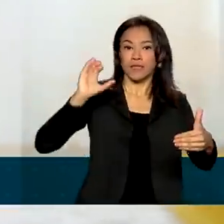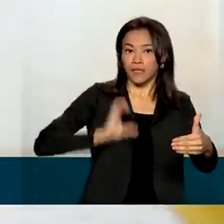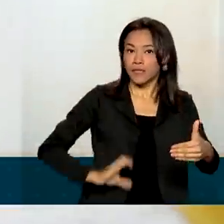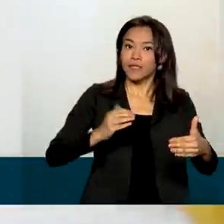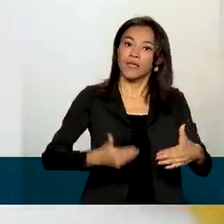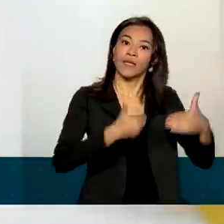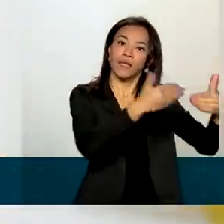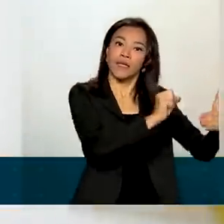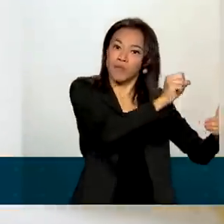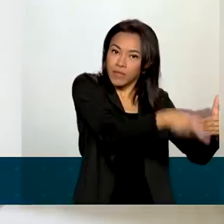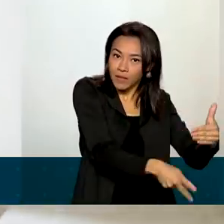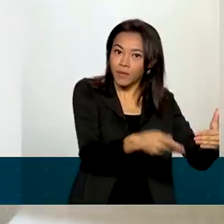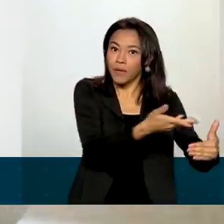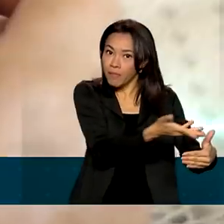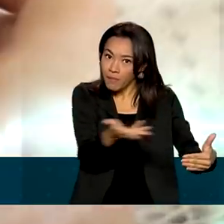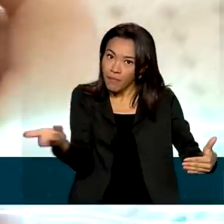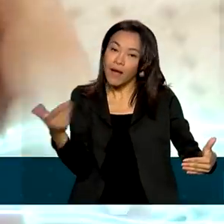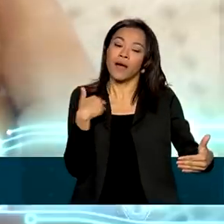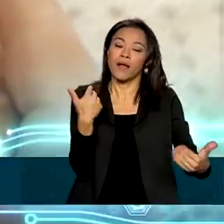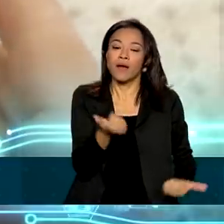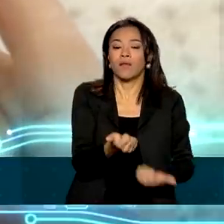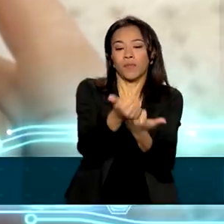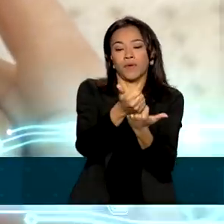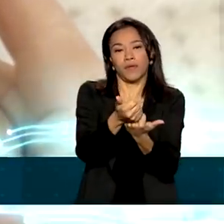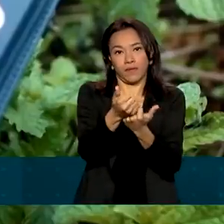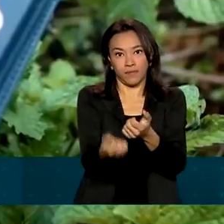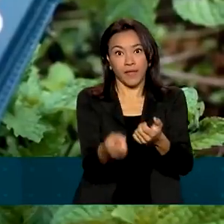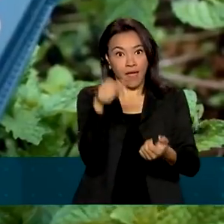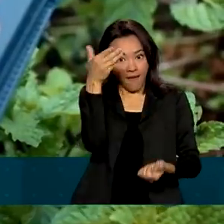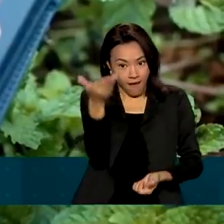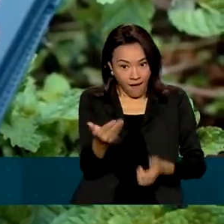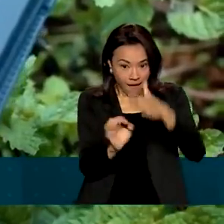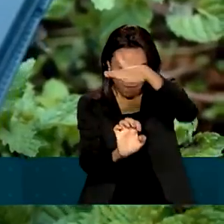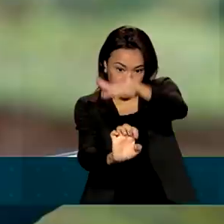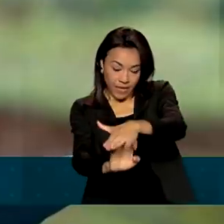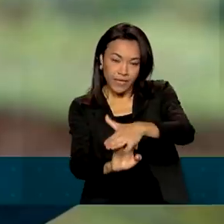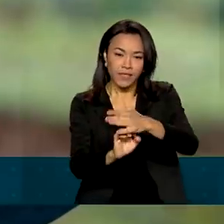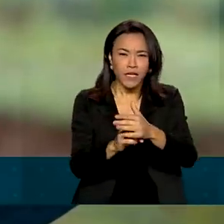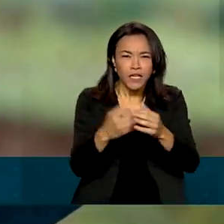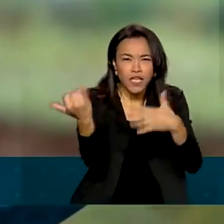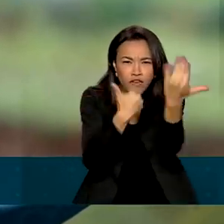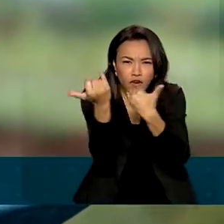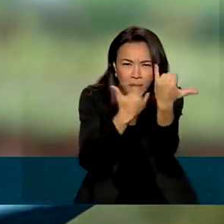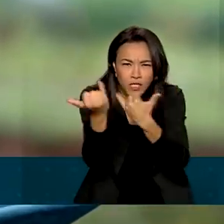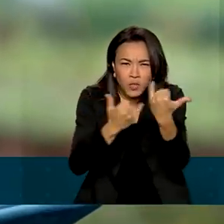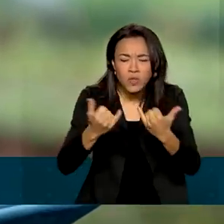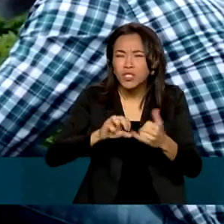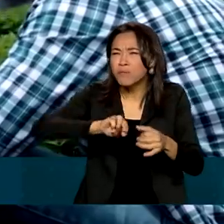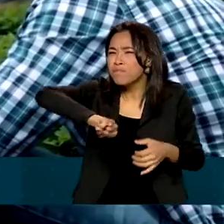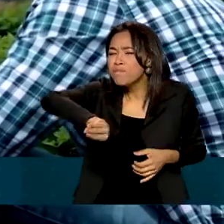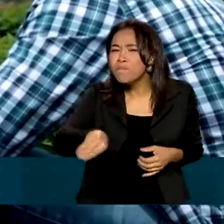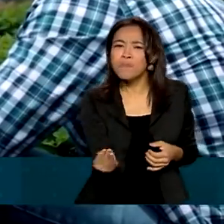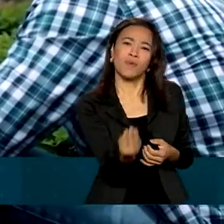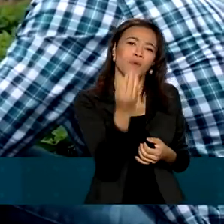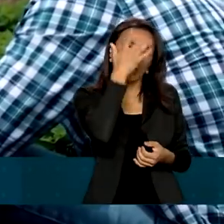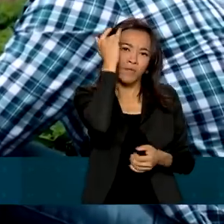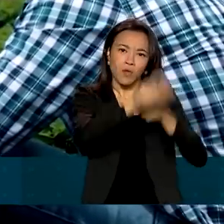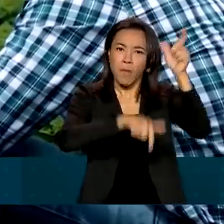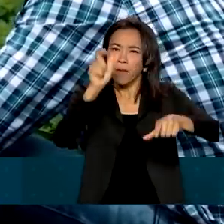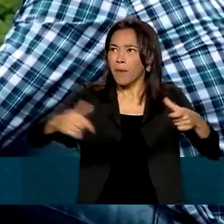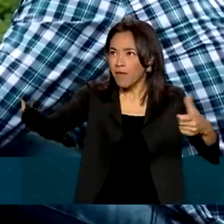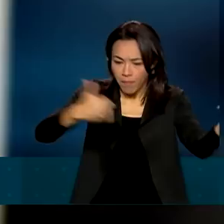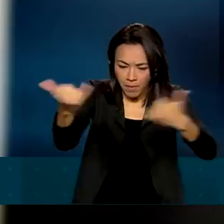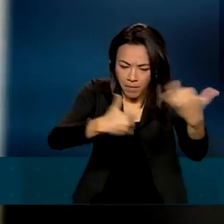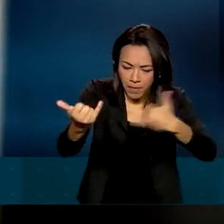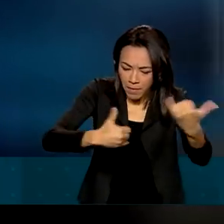programas assistenciais e benefícios previdenciários. A empresa processa dados de milhões de brasileiros e fiscaliza as informações.